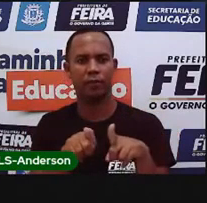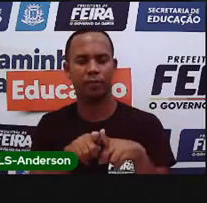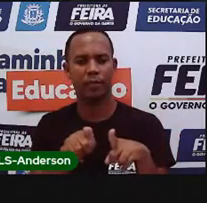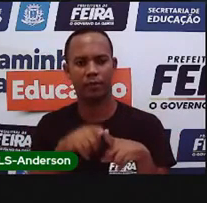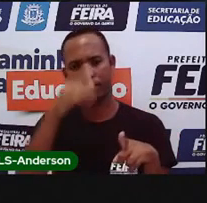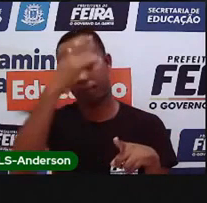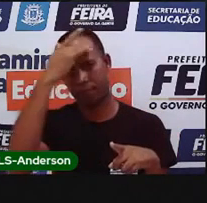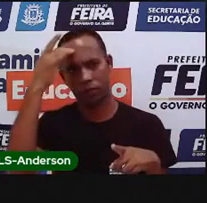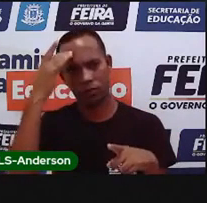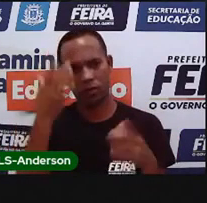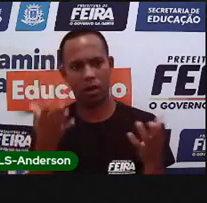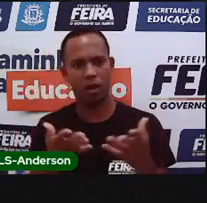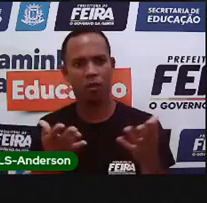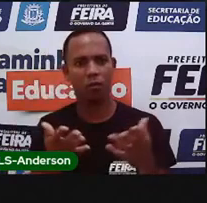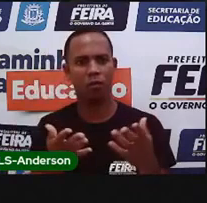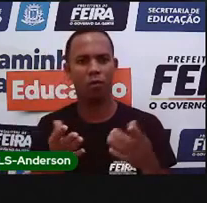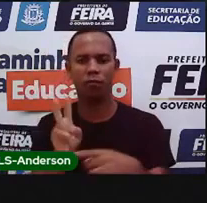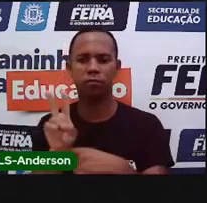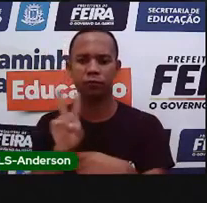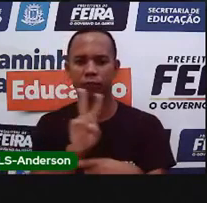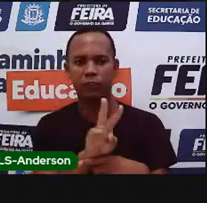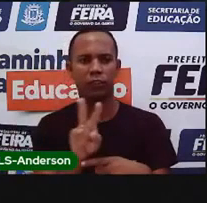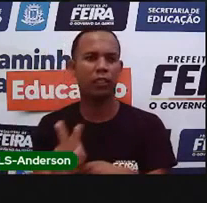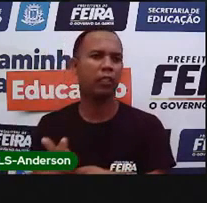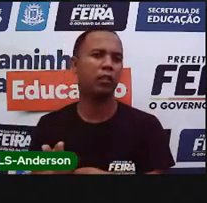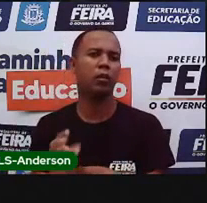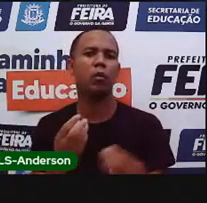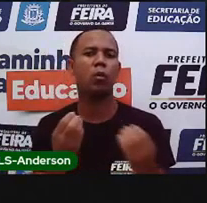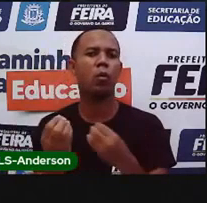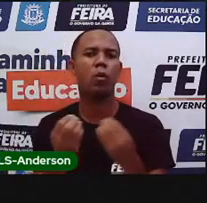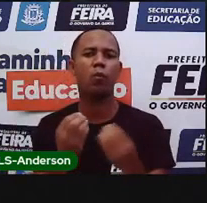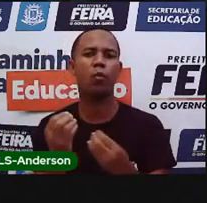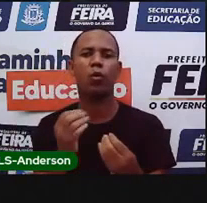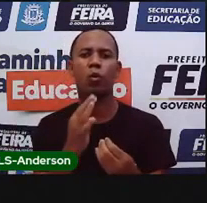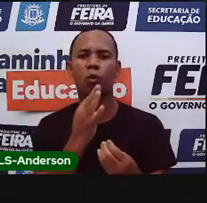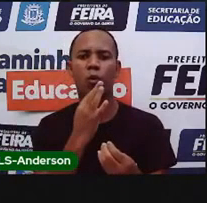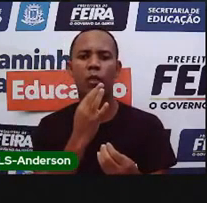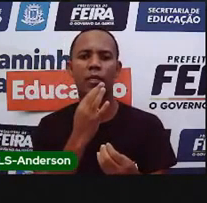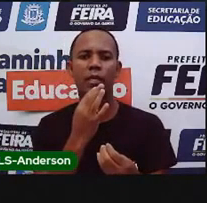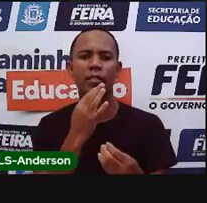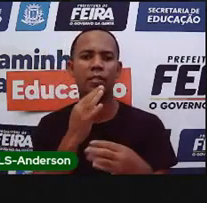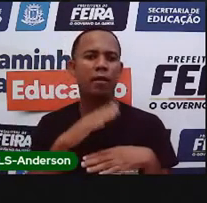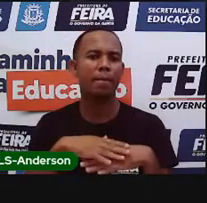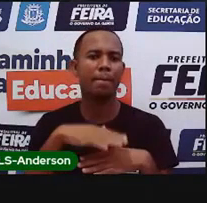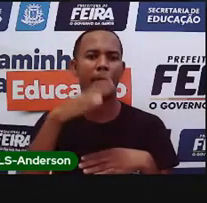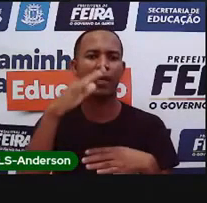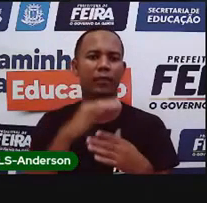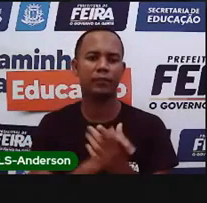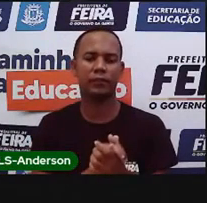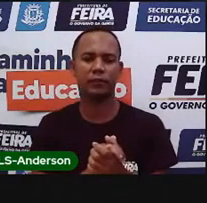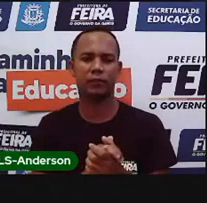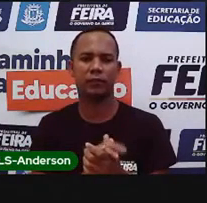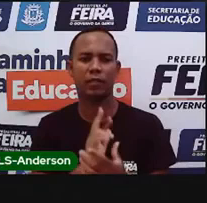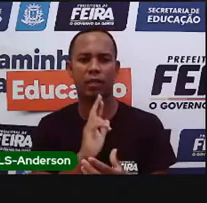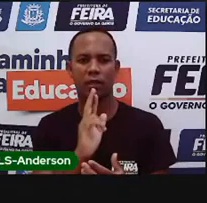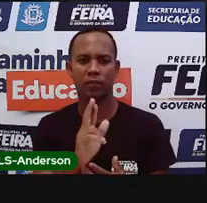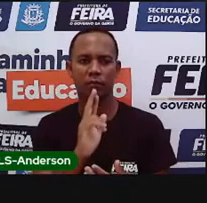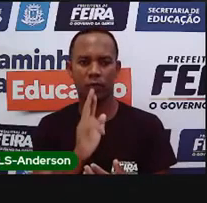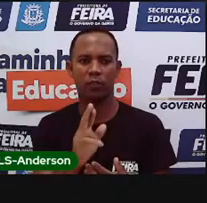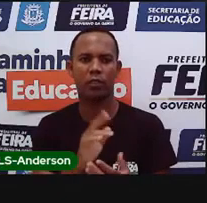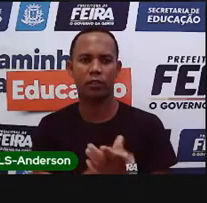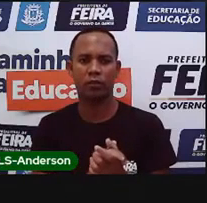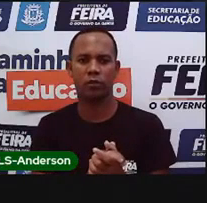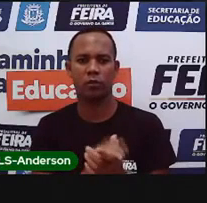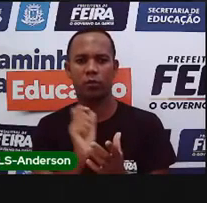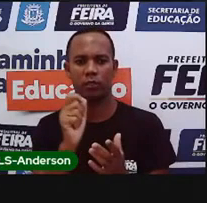conta de você nesse momento, conheça mais sobre este serviço respondendo as questões abaixo no